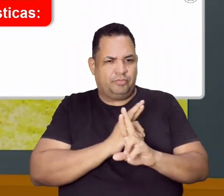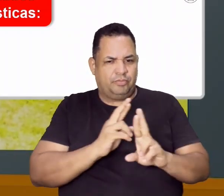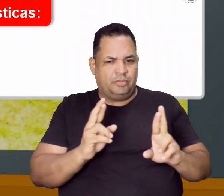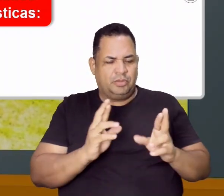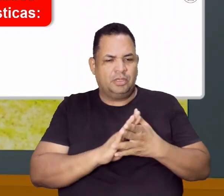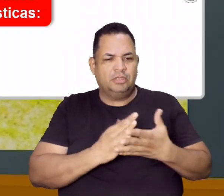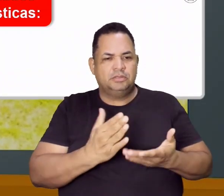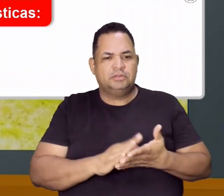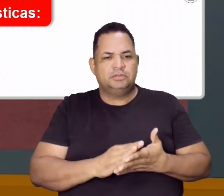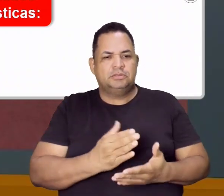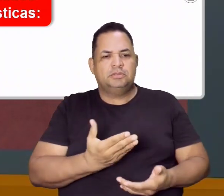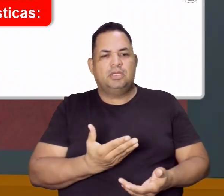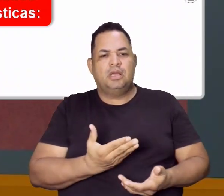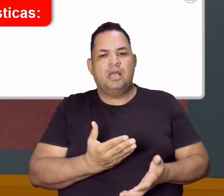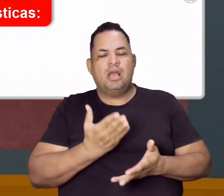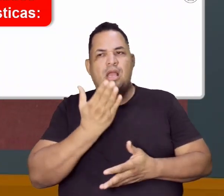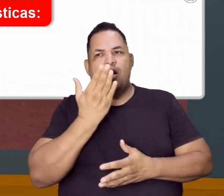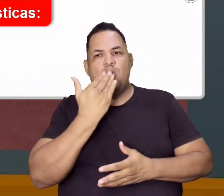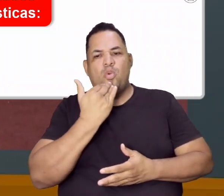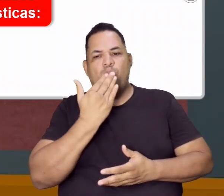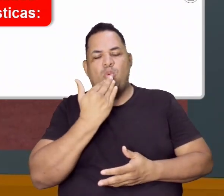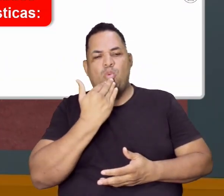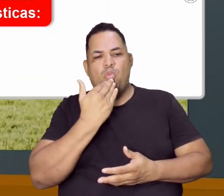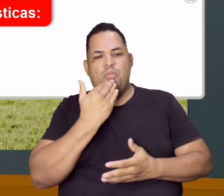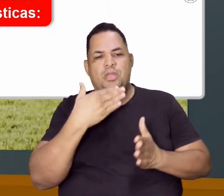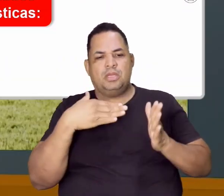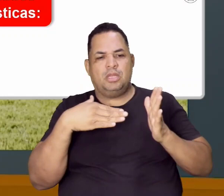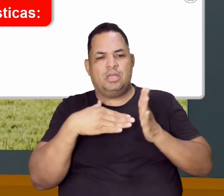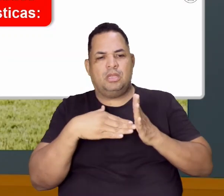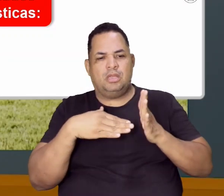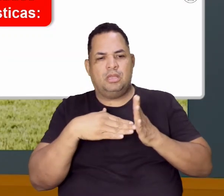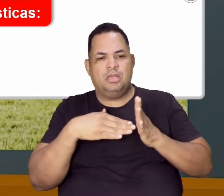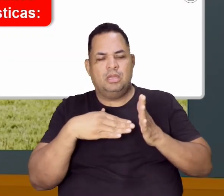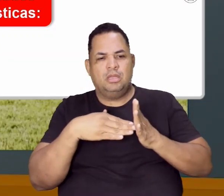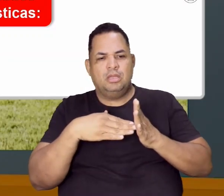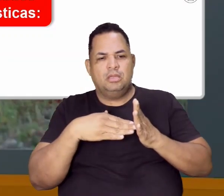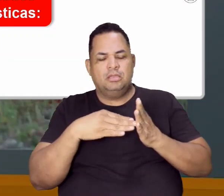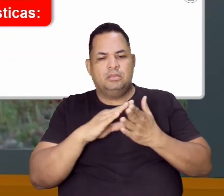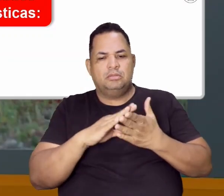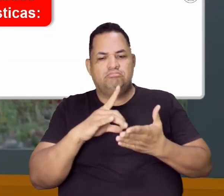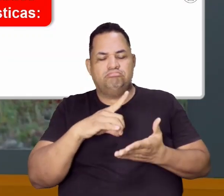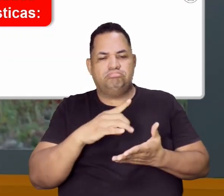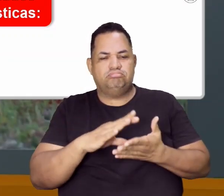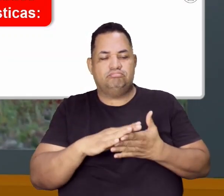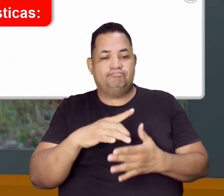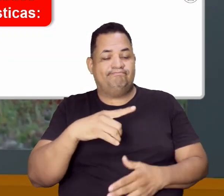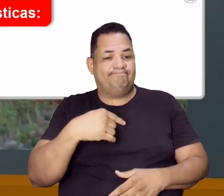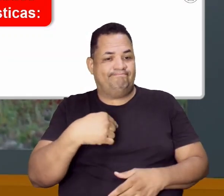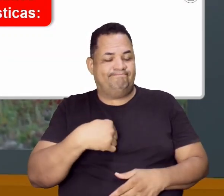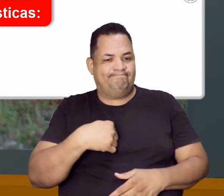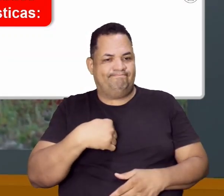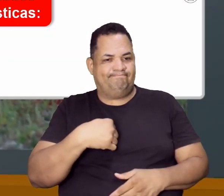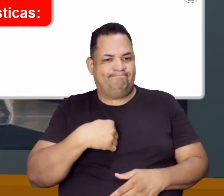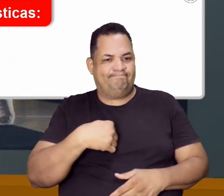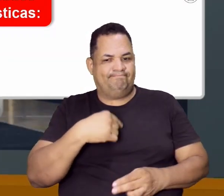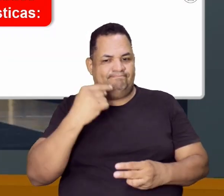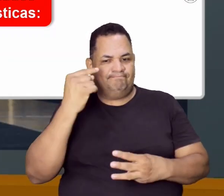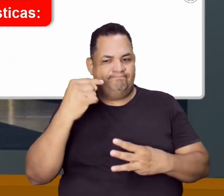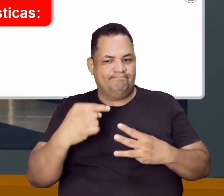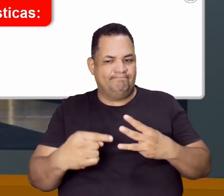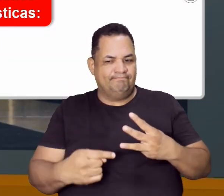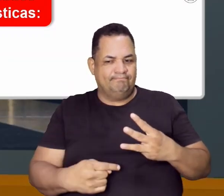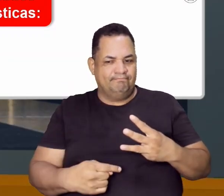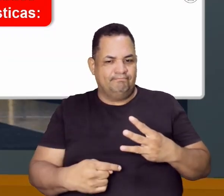dietas restritivas, eu tenho essa predisposição maior pra aqueles três tópicos que eu